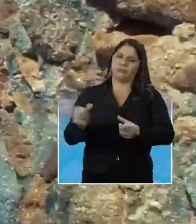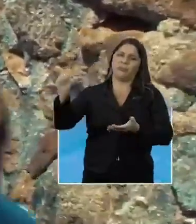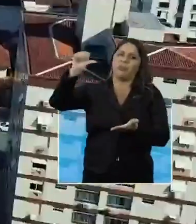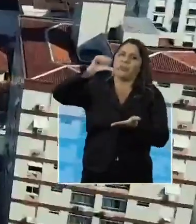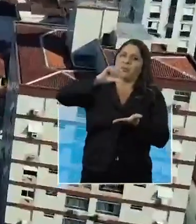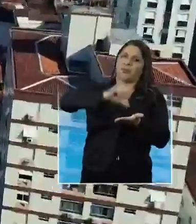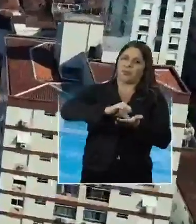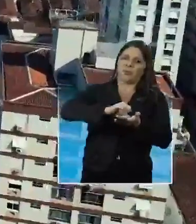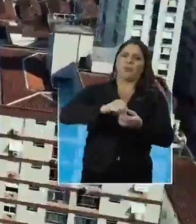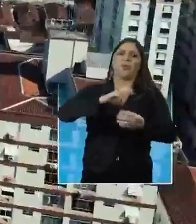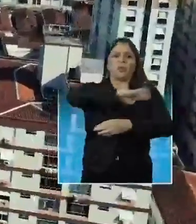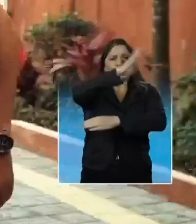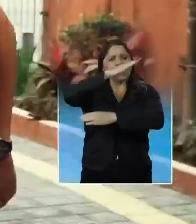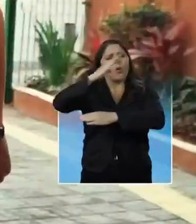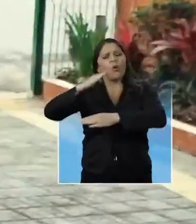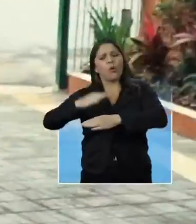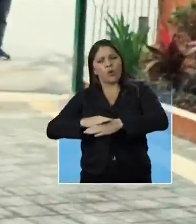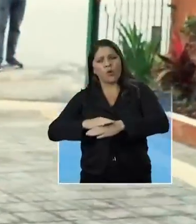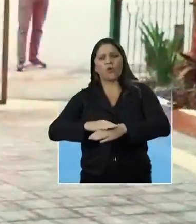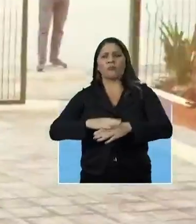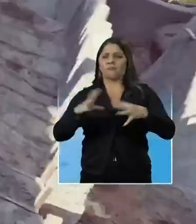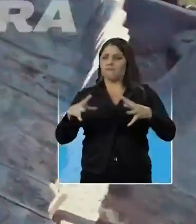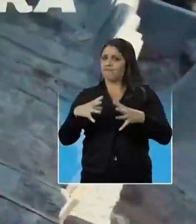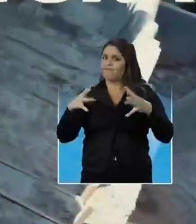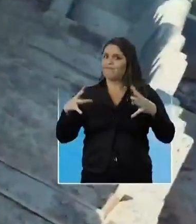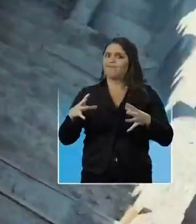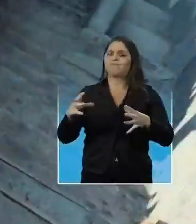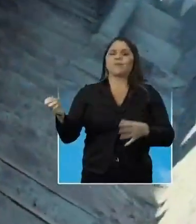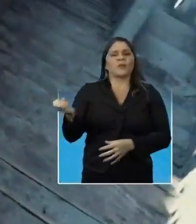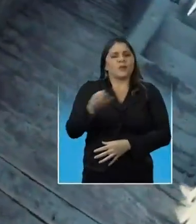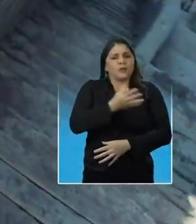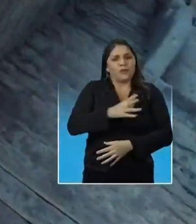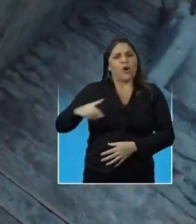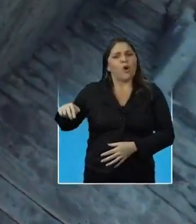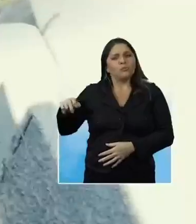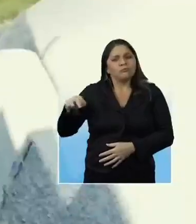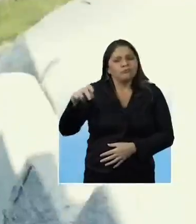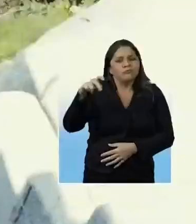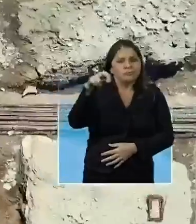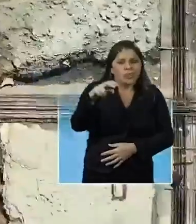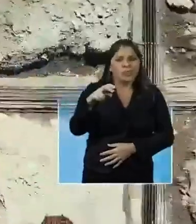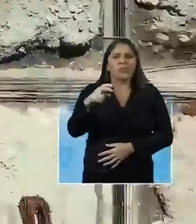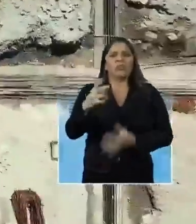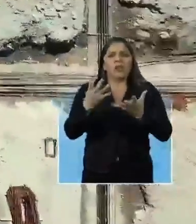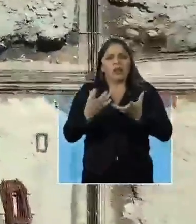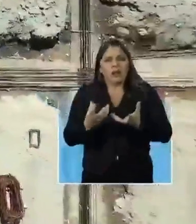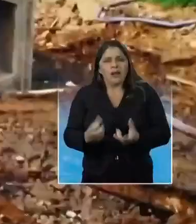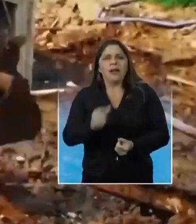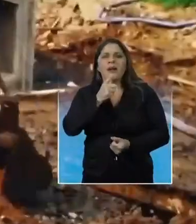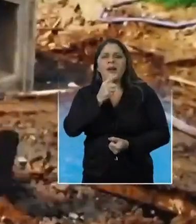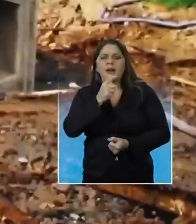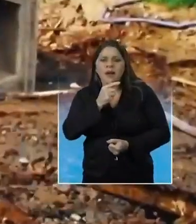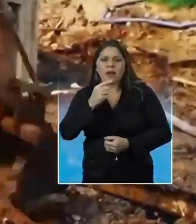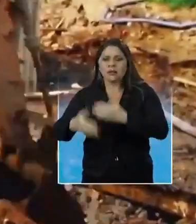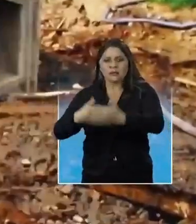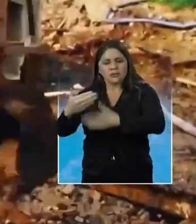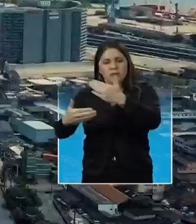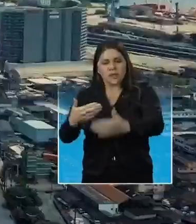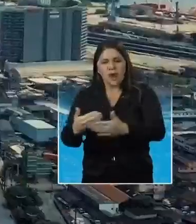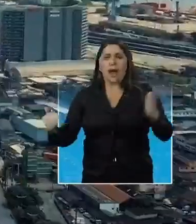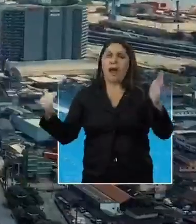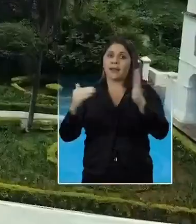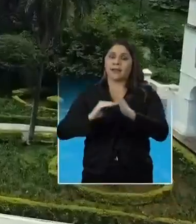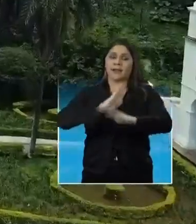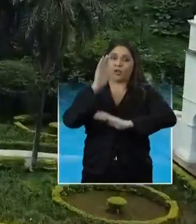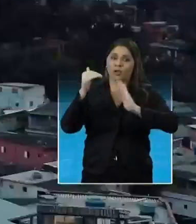Policlínica do Morro do José Menino. O maior programa de reformas de escadarias e redes de drenagem da história seguirá até